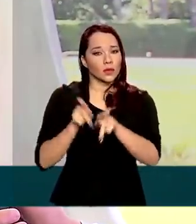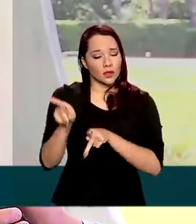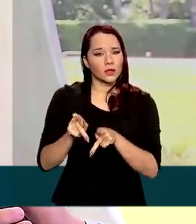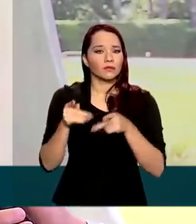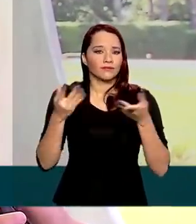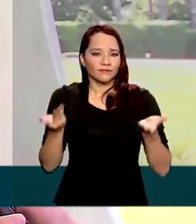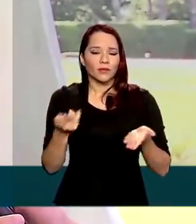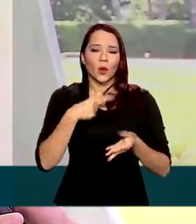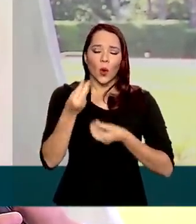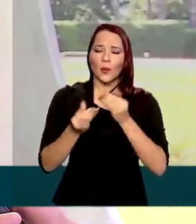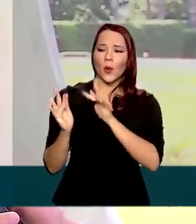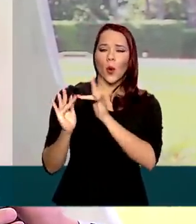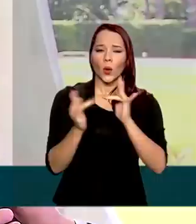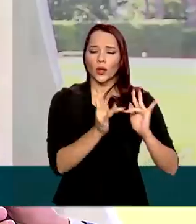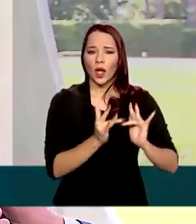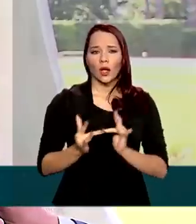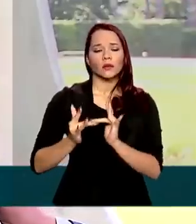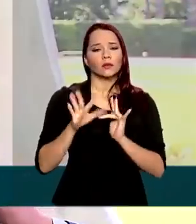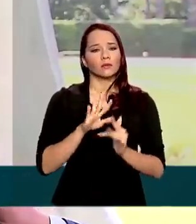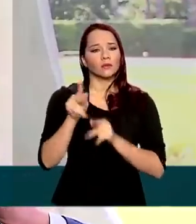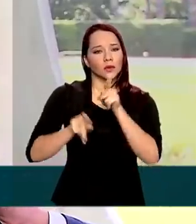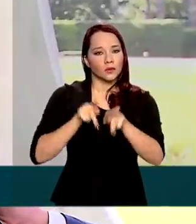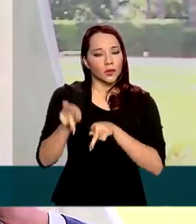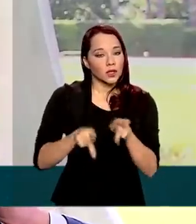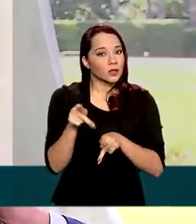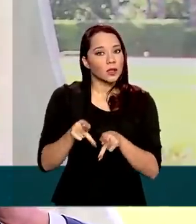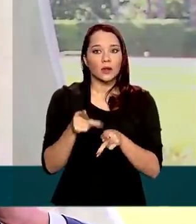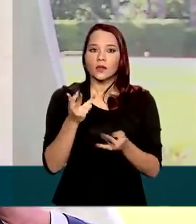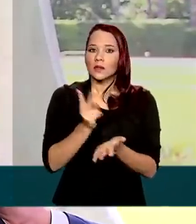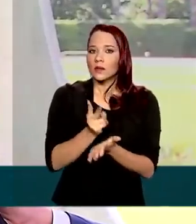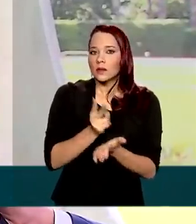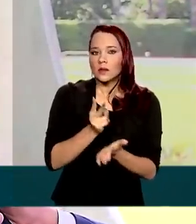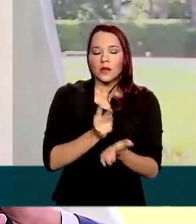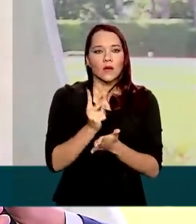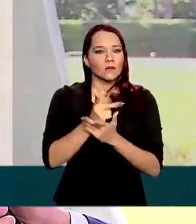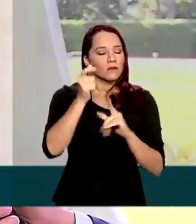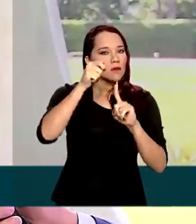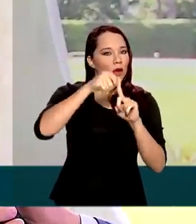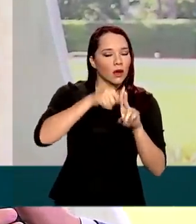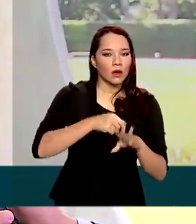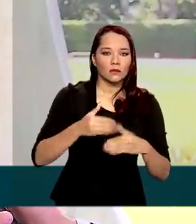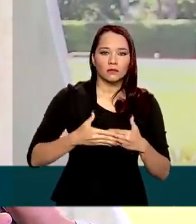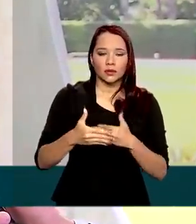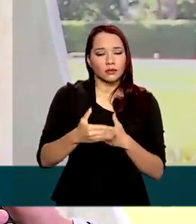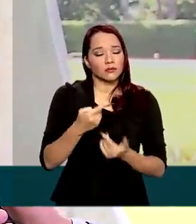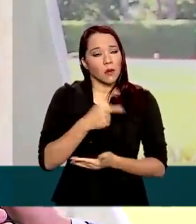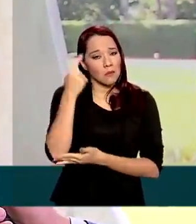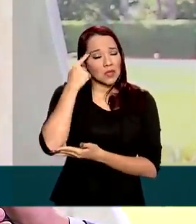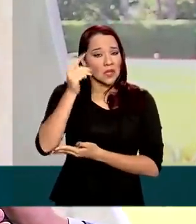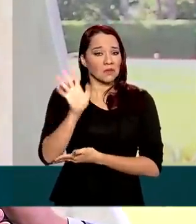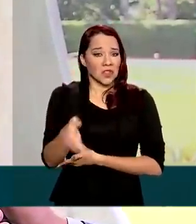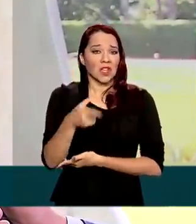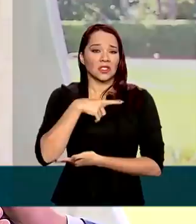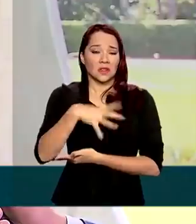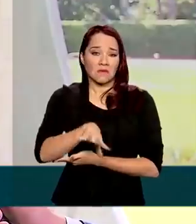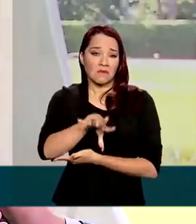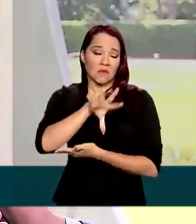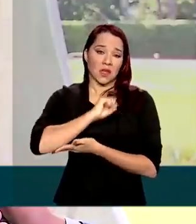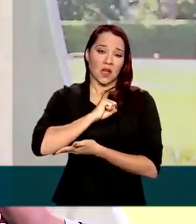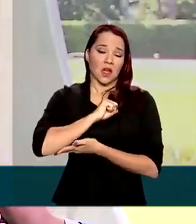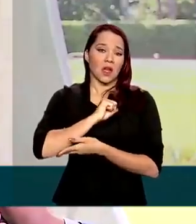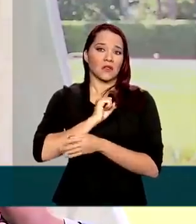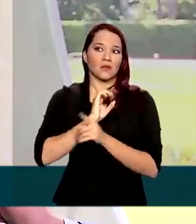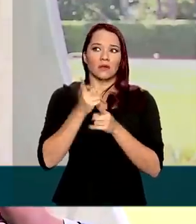tendo em vista esse meu contato com o povo, bastante intenso nos últimos meses. Eu achava até que já tivesse contraído e